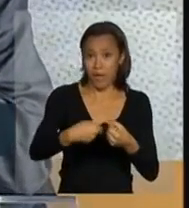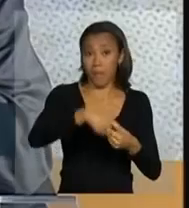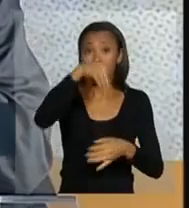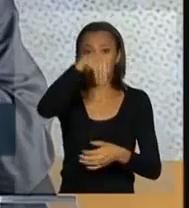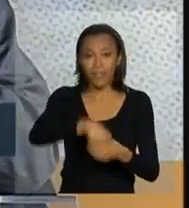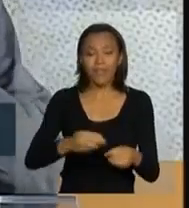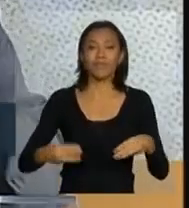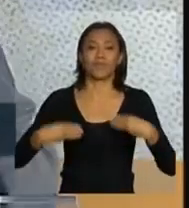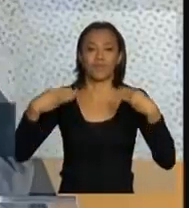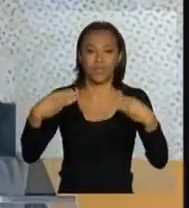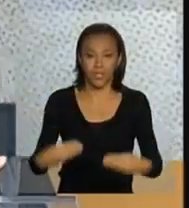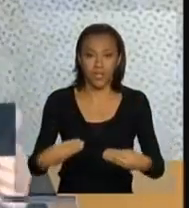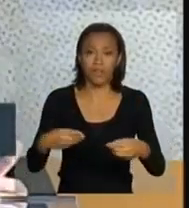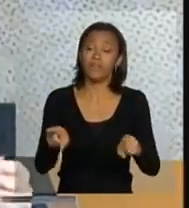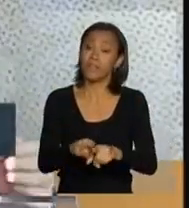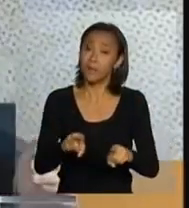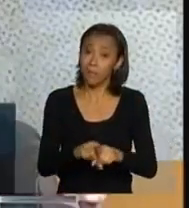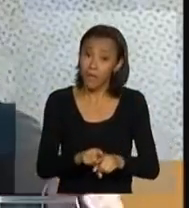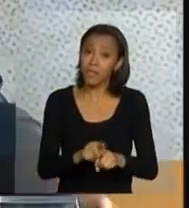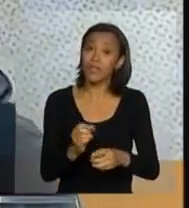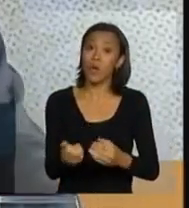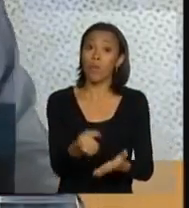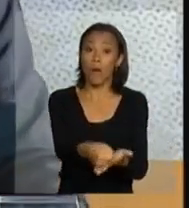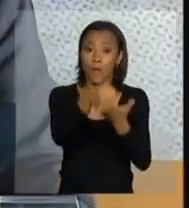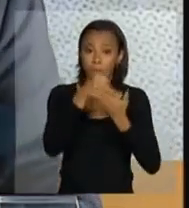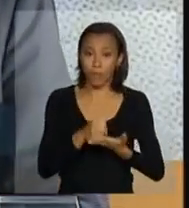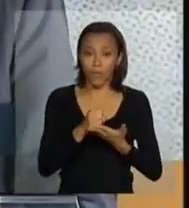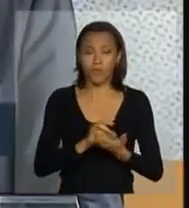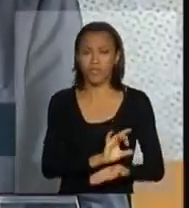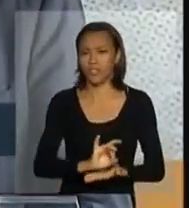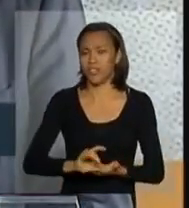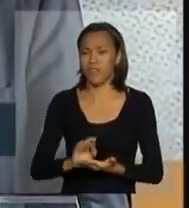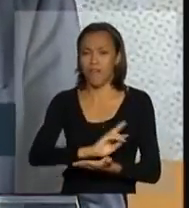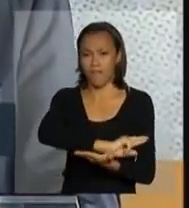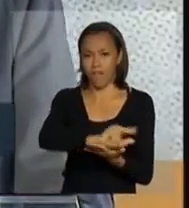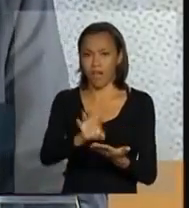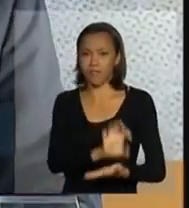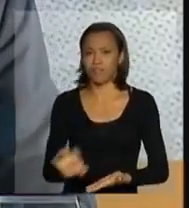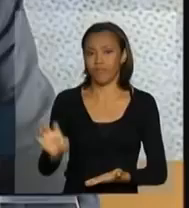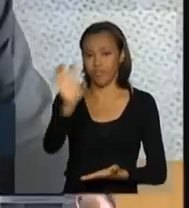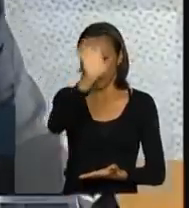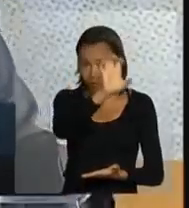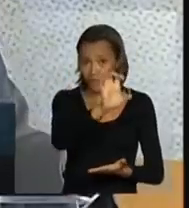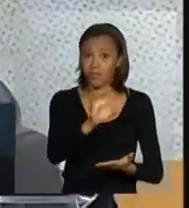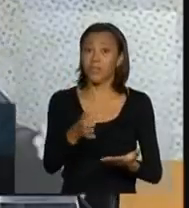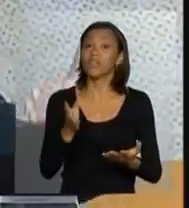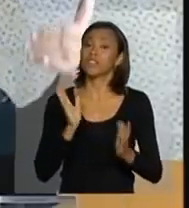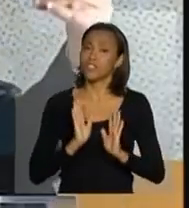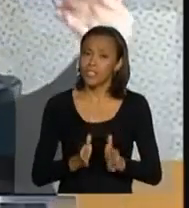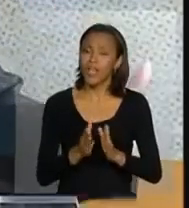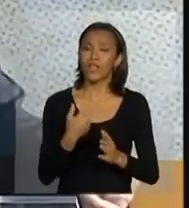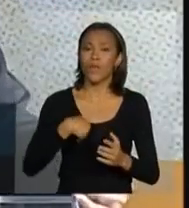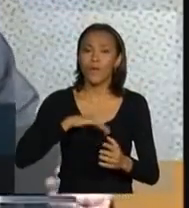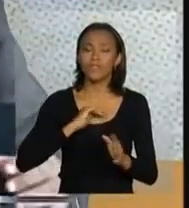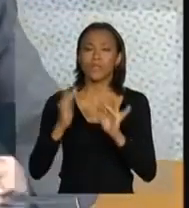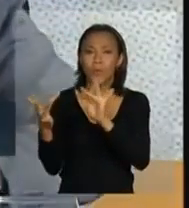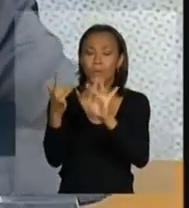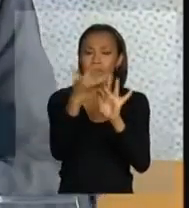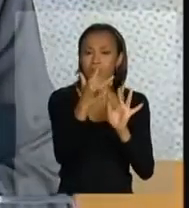e interfederativas, porque nós estamos justamente em diálogo com os Estados,